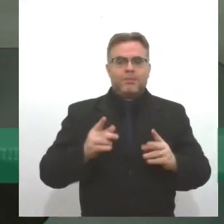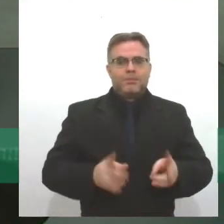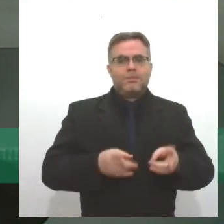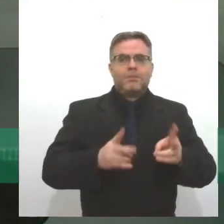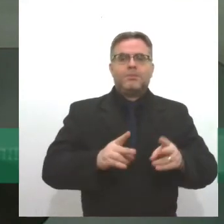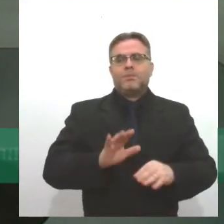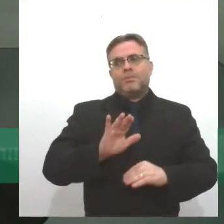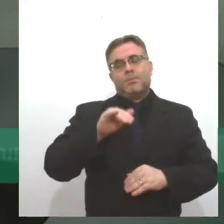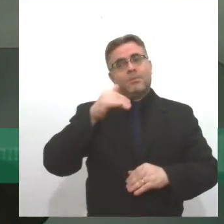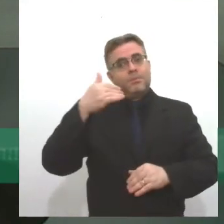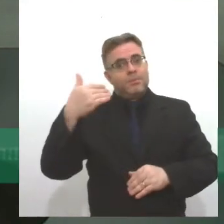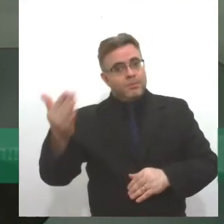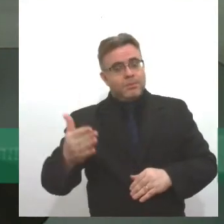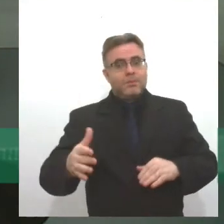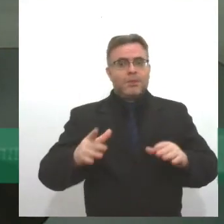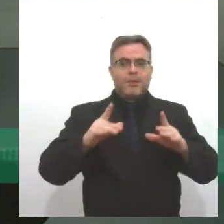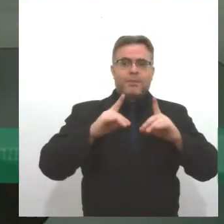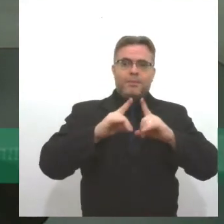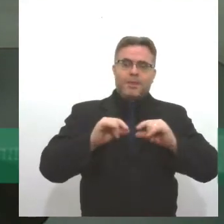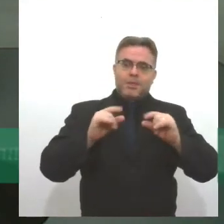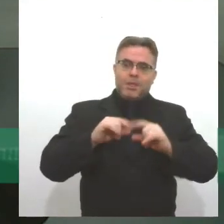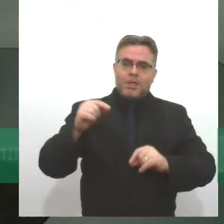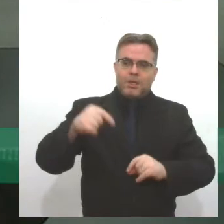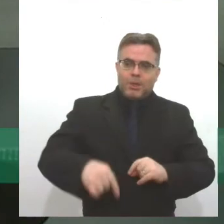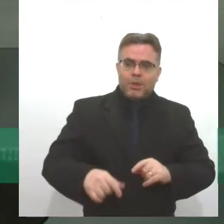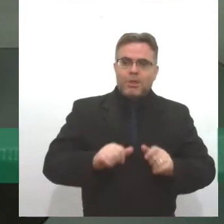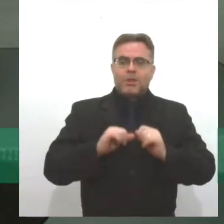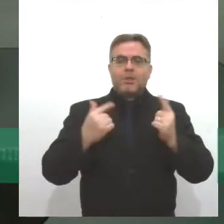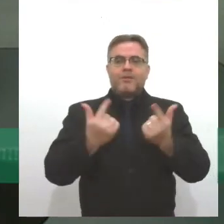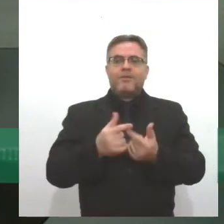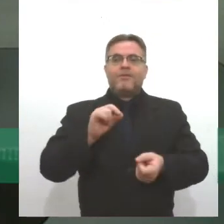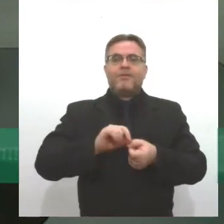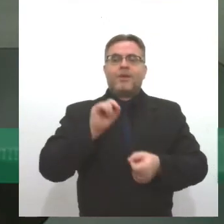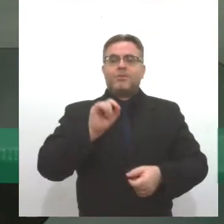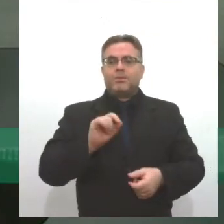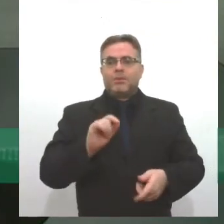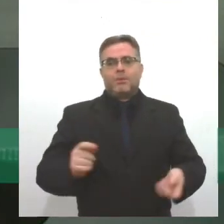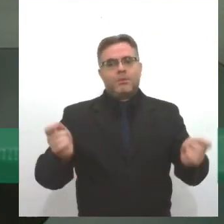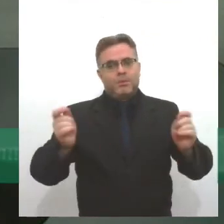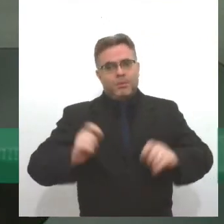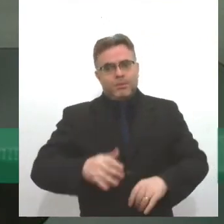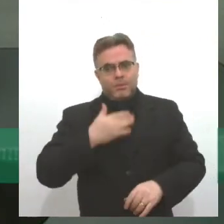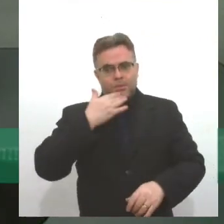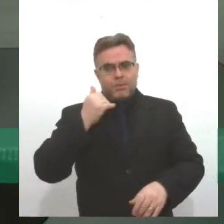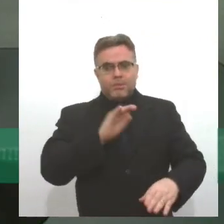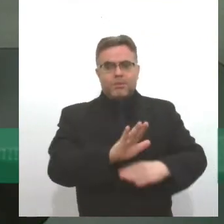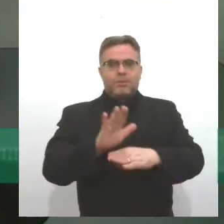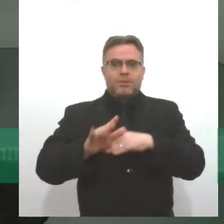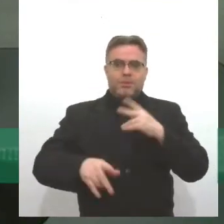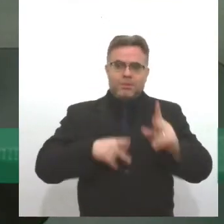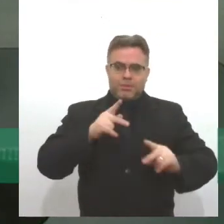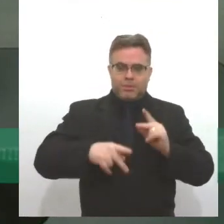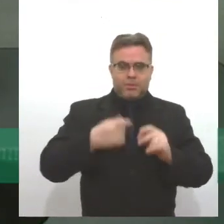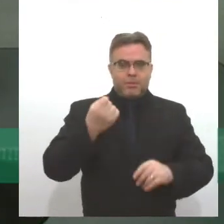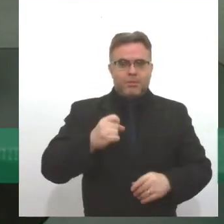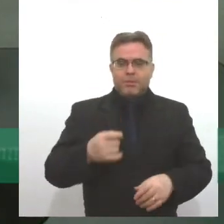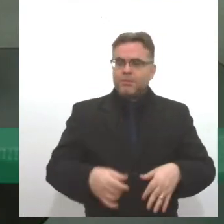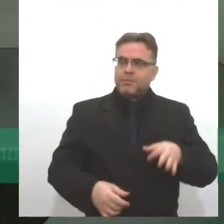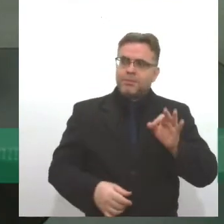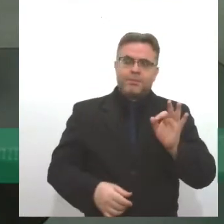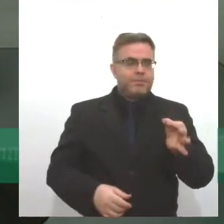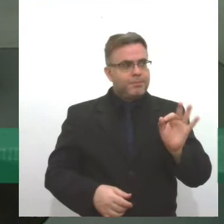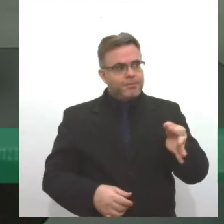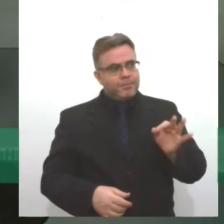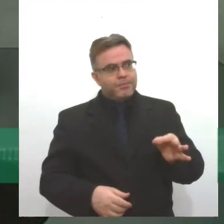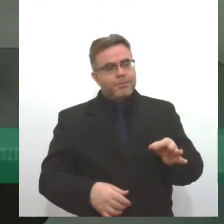discutido lá em Brasília, o que é que a Assembleia Legislativa de Sergipe está fazendo aqui, e como a gente pode melhorar a vida da população sergipana. Ah, não tenho dúvida, eu acho